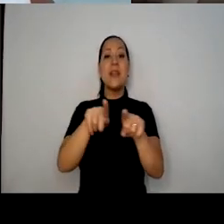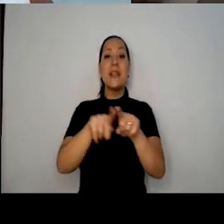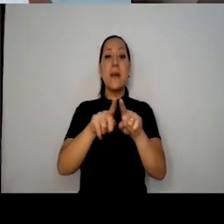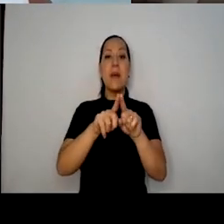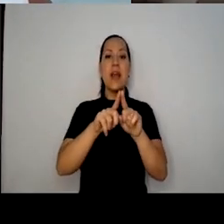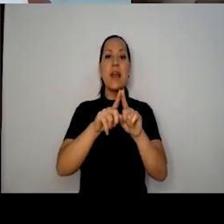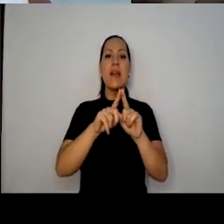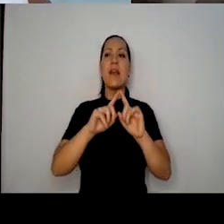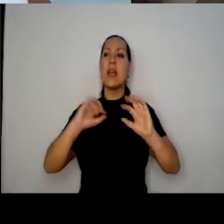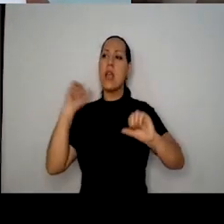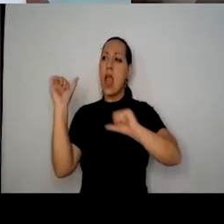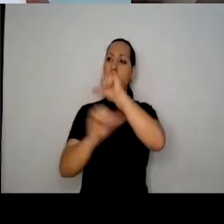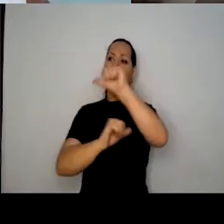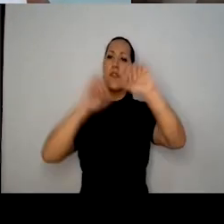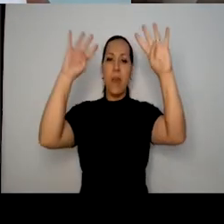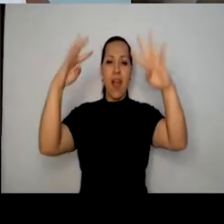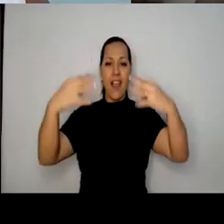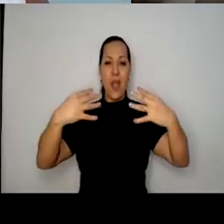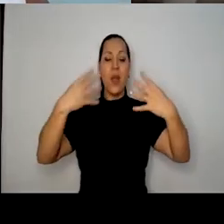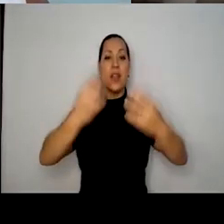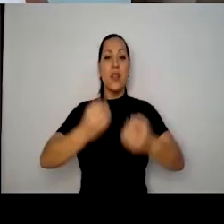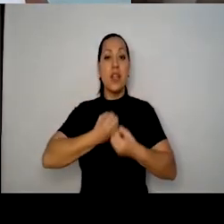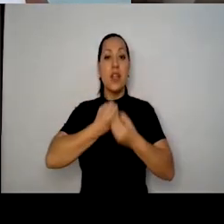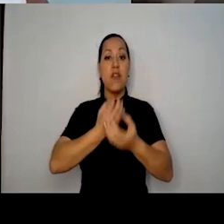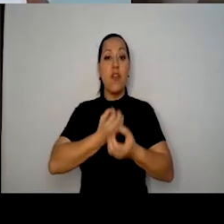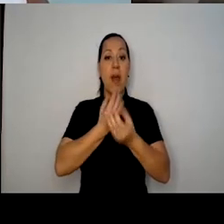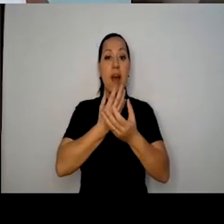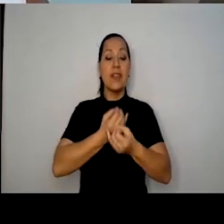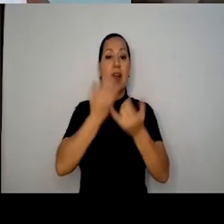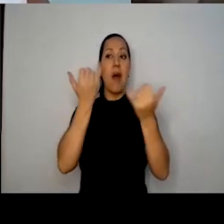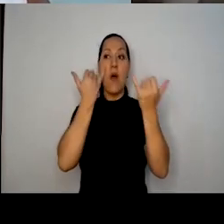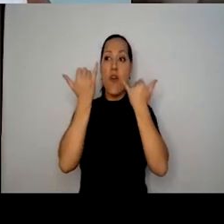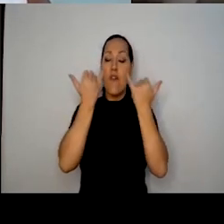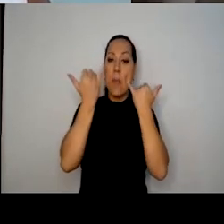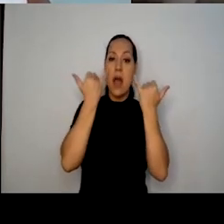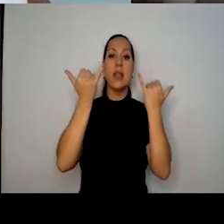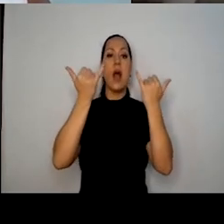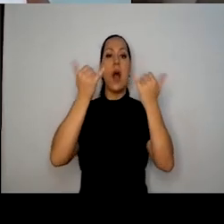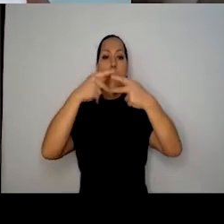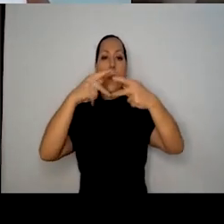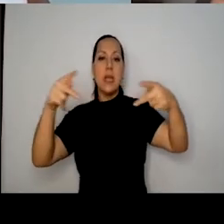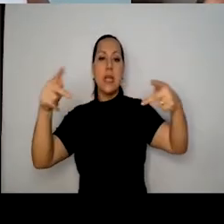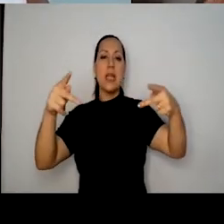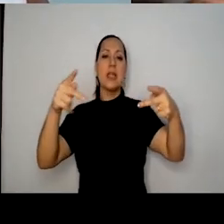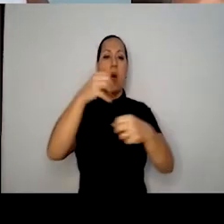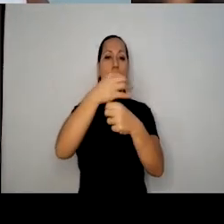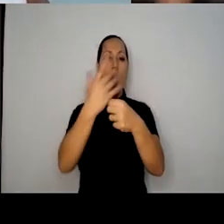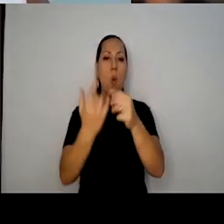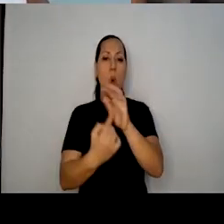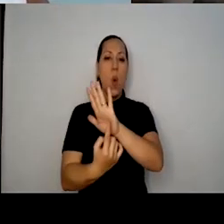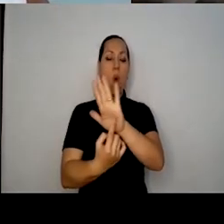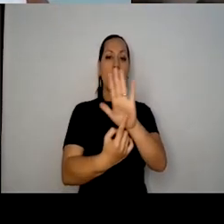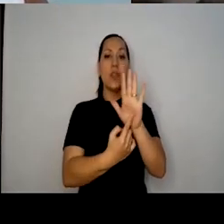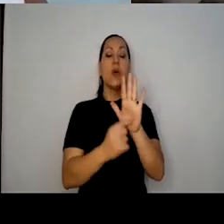também em conhecimento, em formação, em publicações, em conteúdo, para a